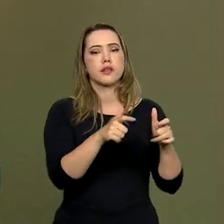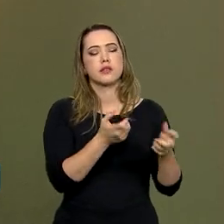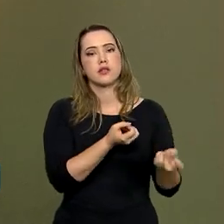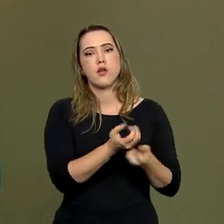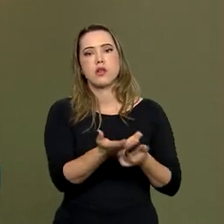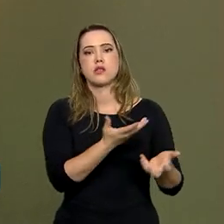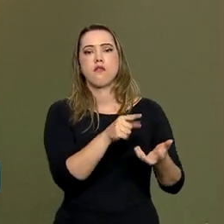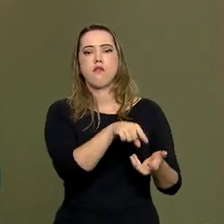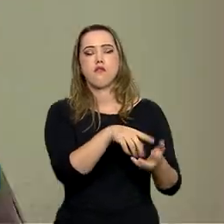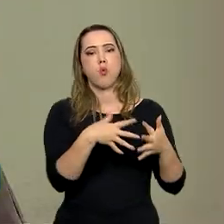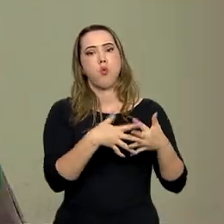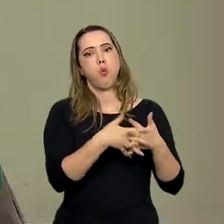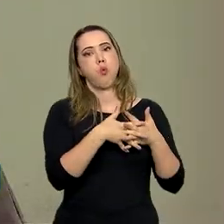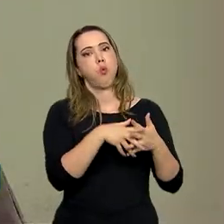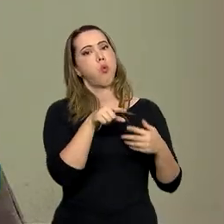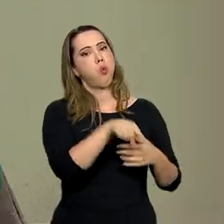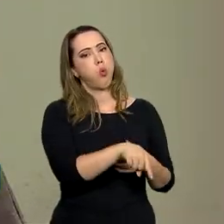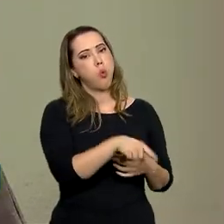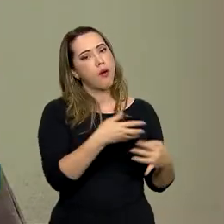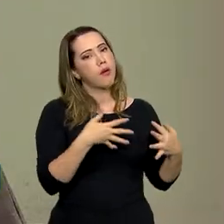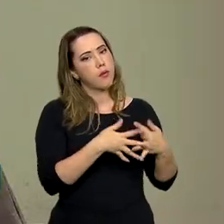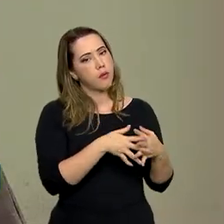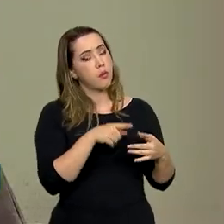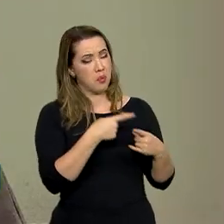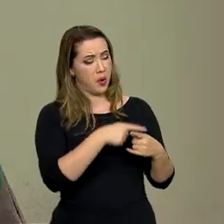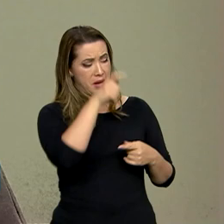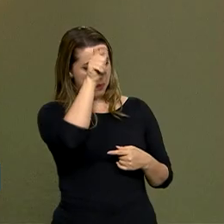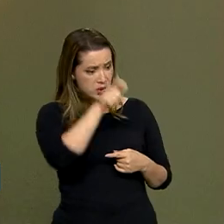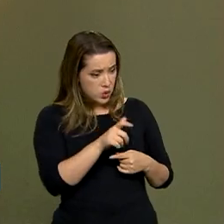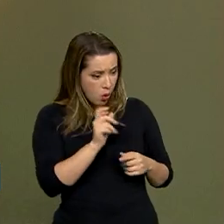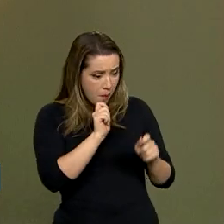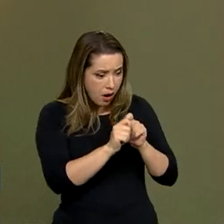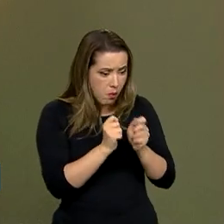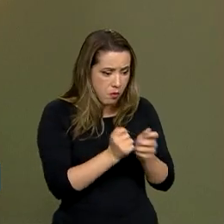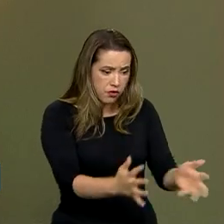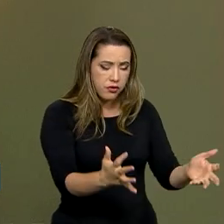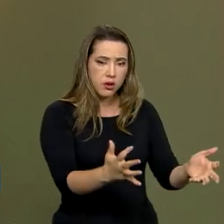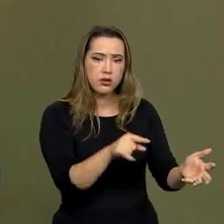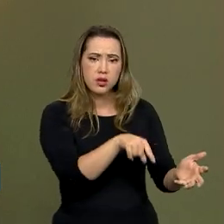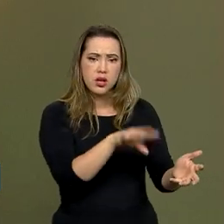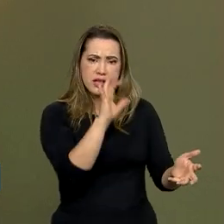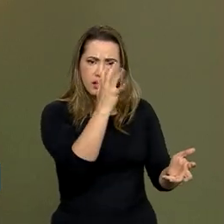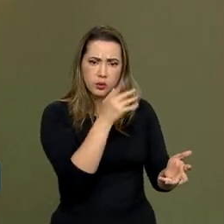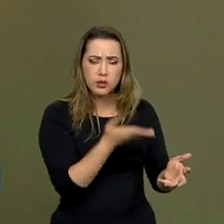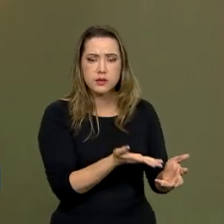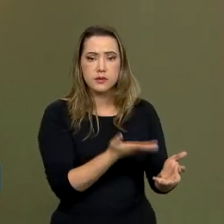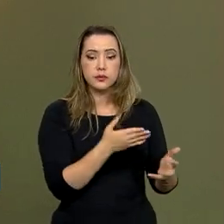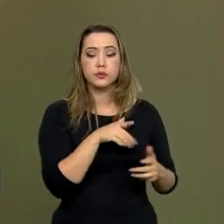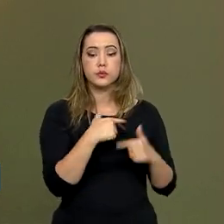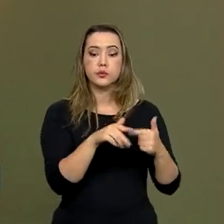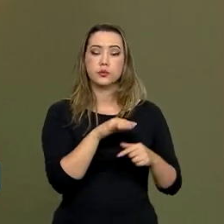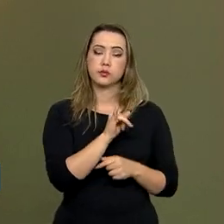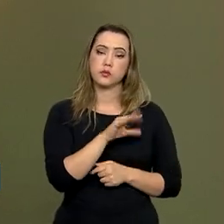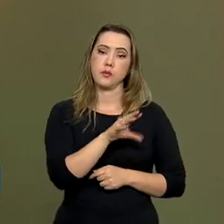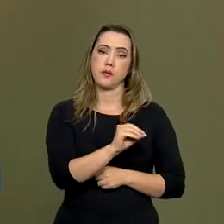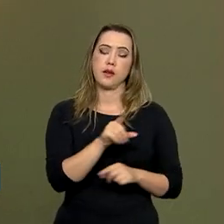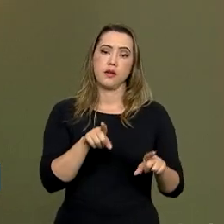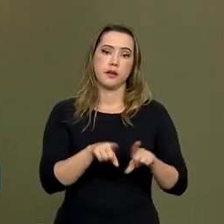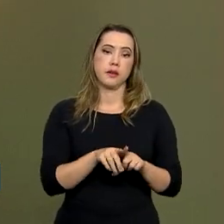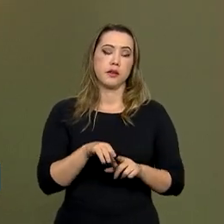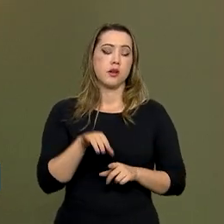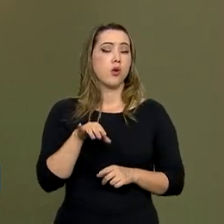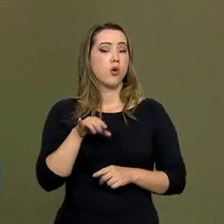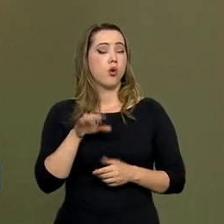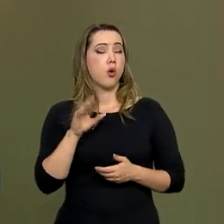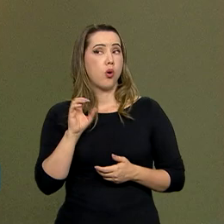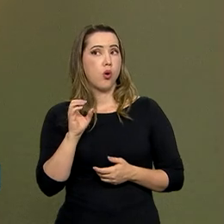complicado, esse é um fogo que acaba prejudicando a natureza. O papel do ICMBio, o papel do IBAMA, dos órgãos de